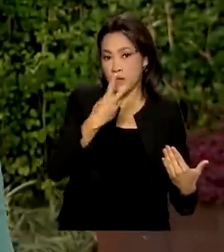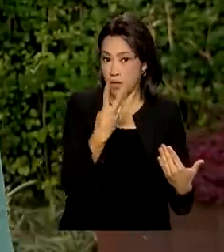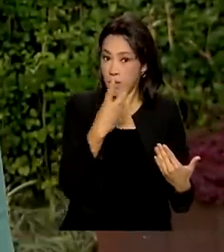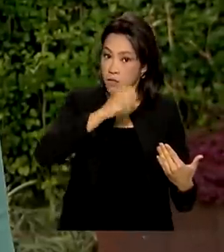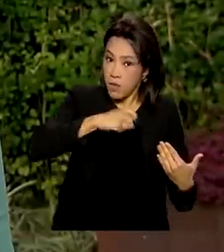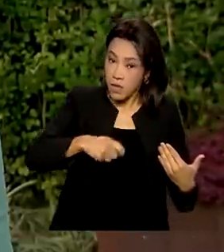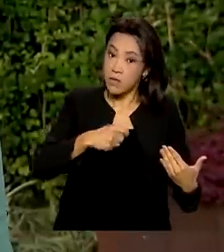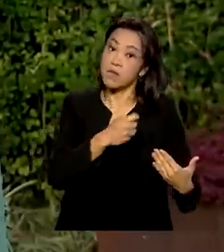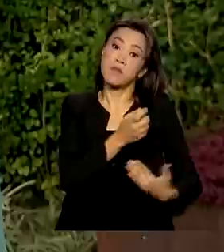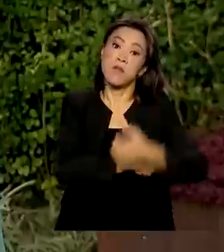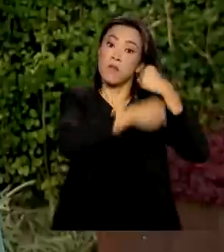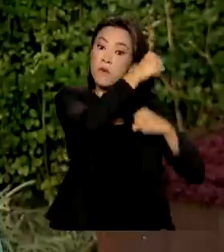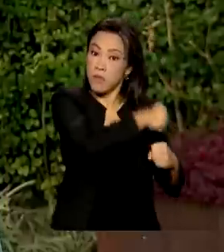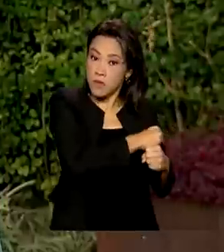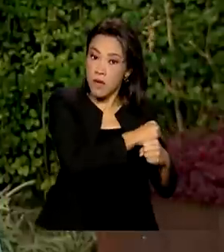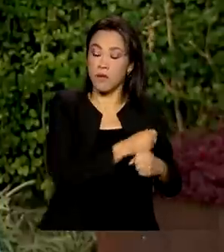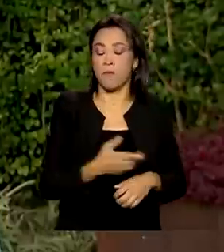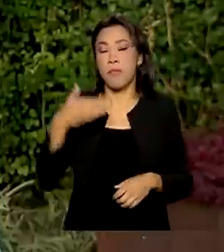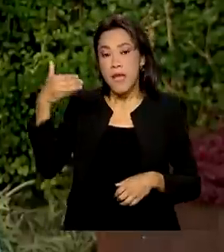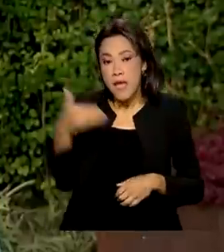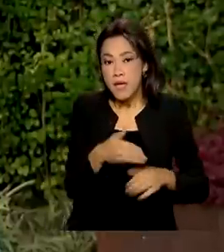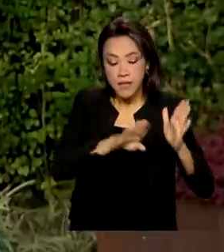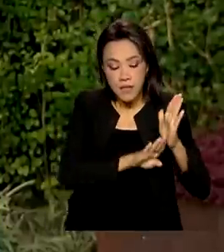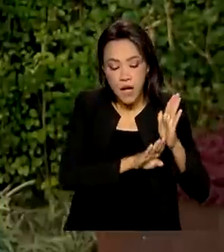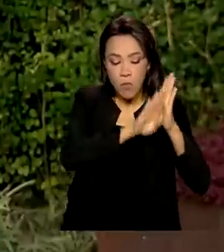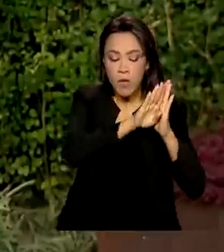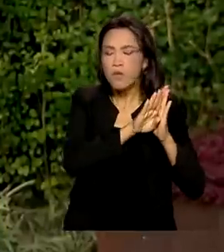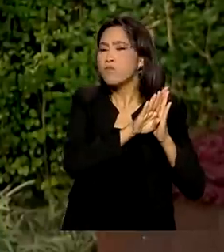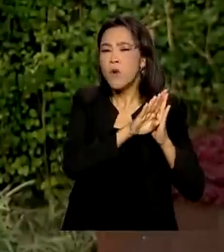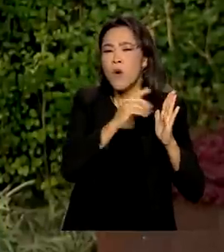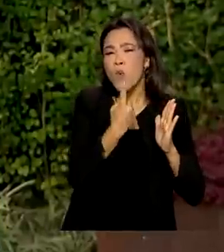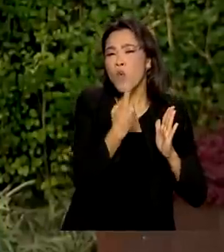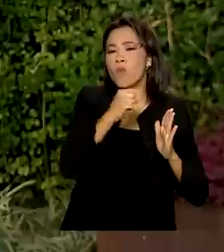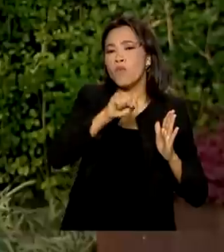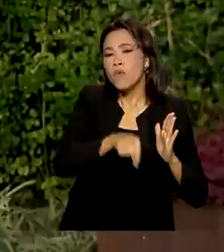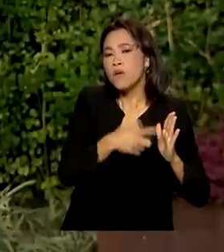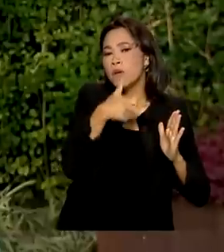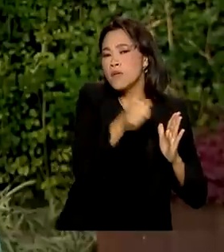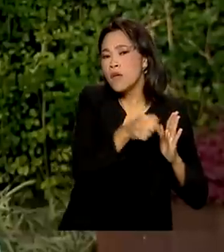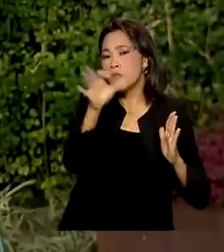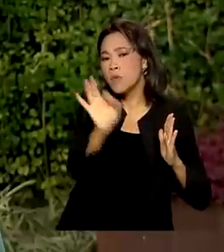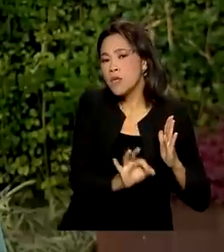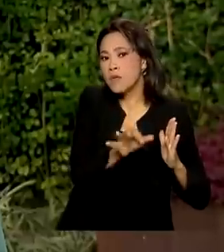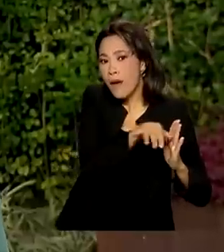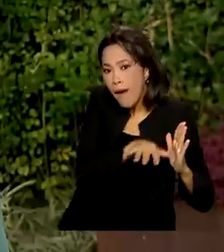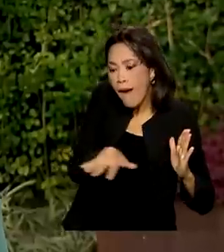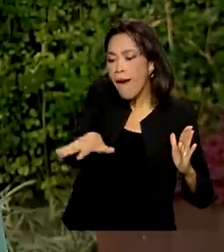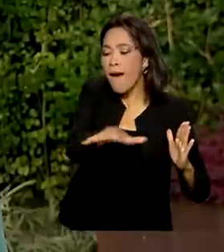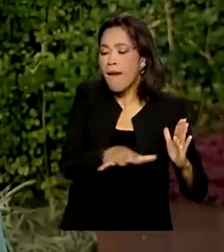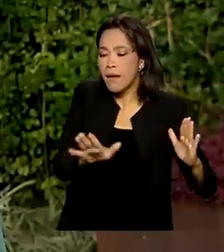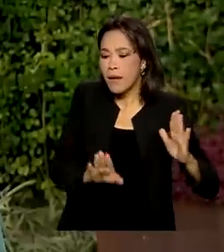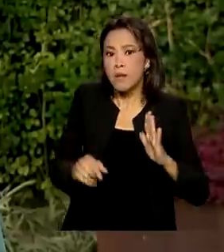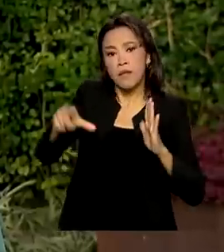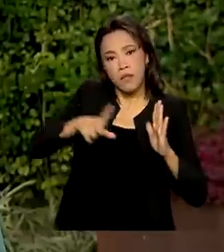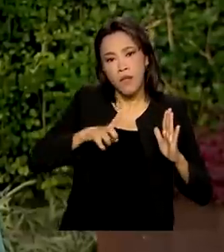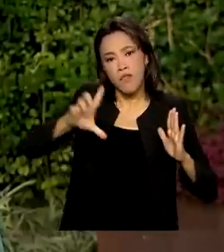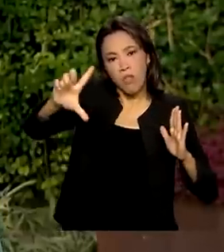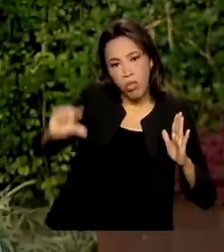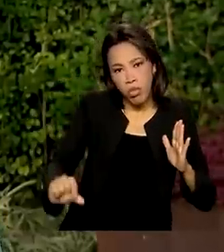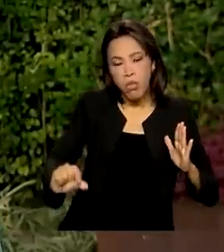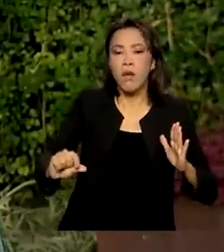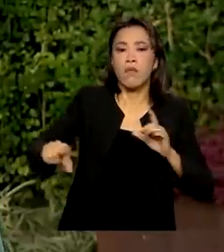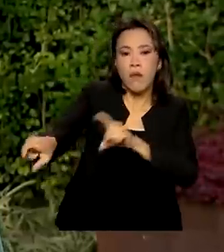2021, o crescimento foi de 1,7%. Entre os grandes setores, houve queda na